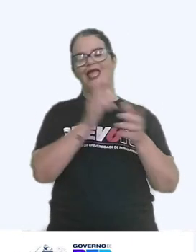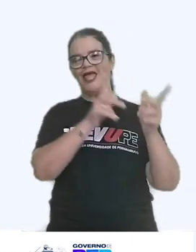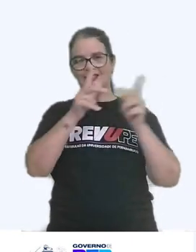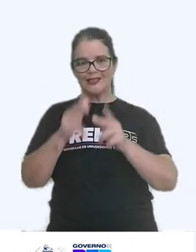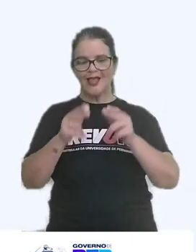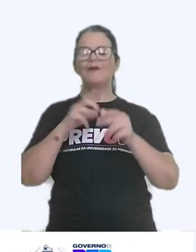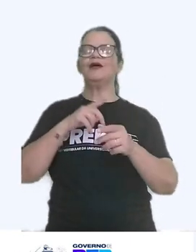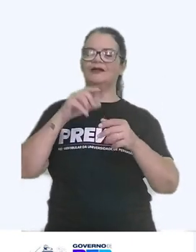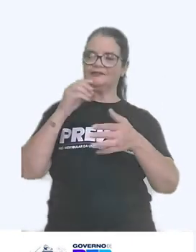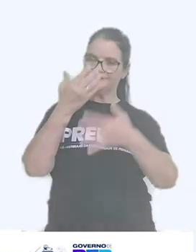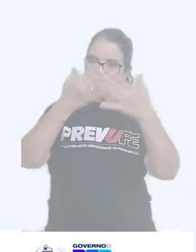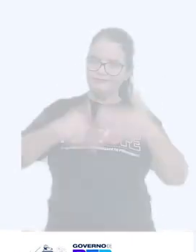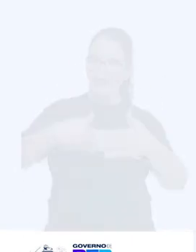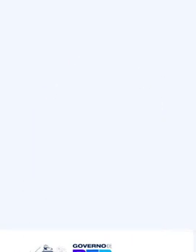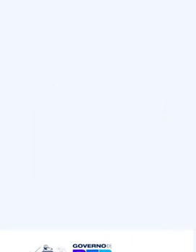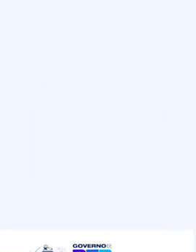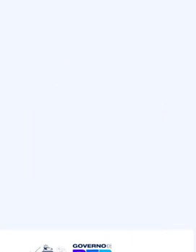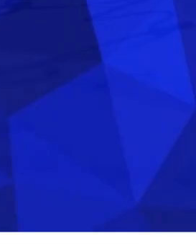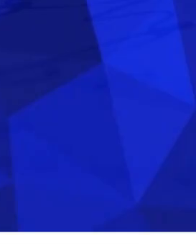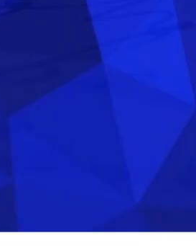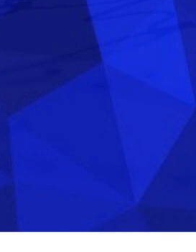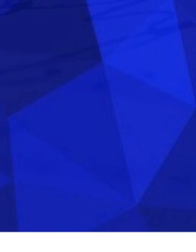e alcançar o seu objetivo.